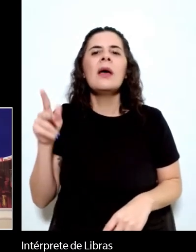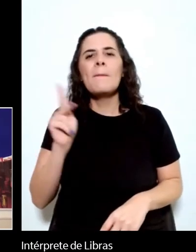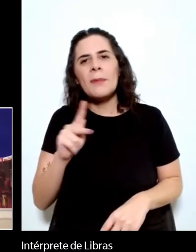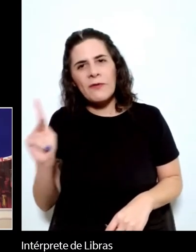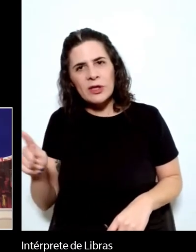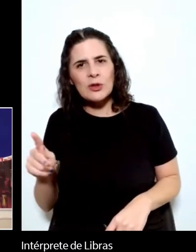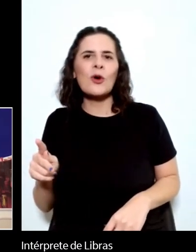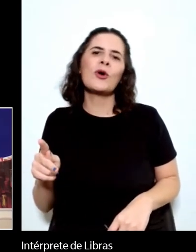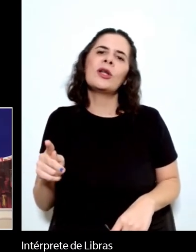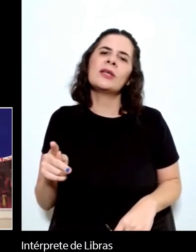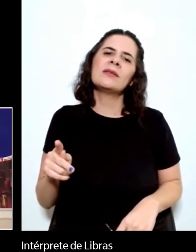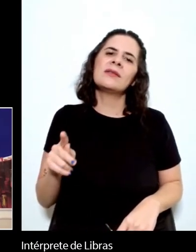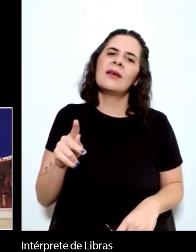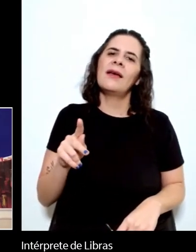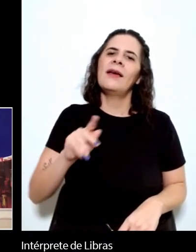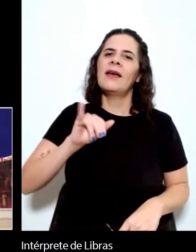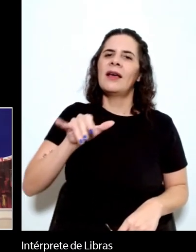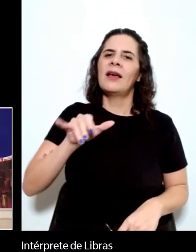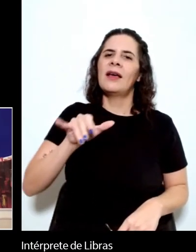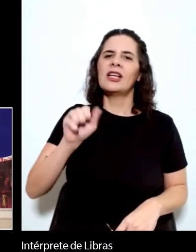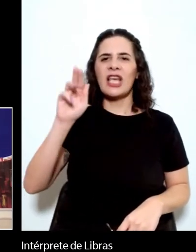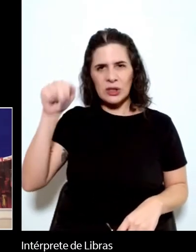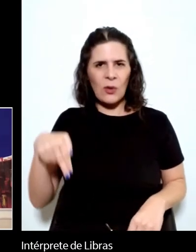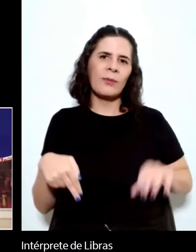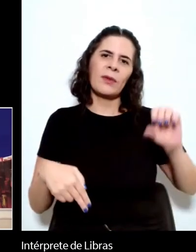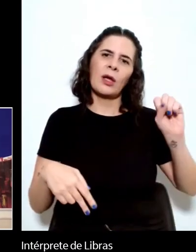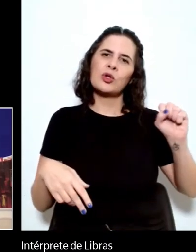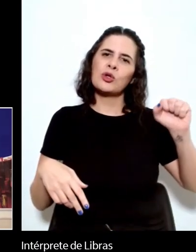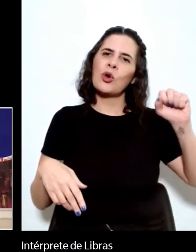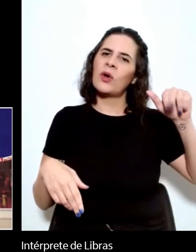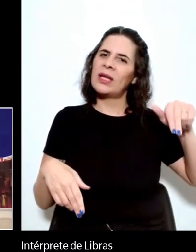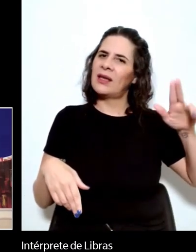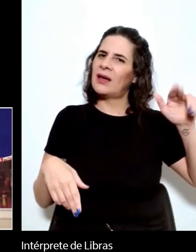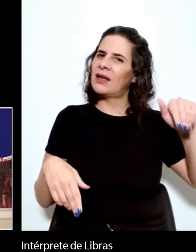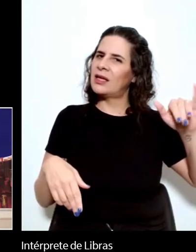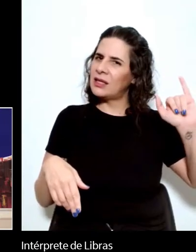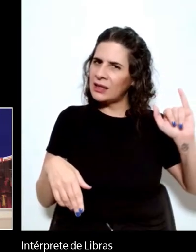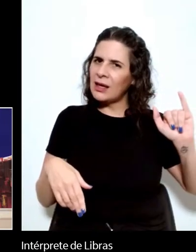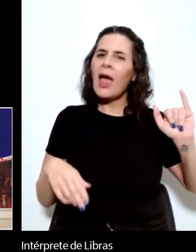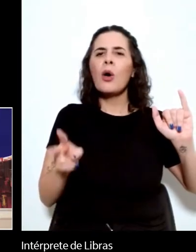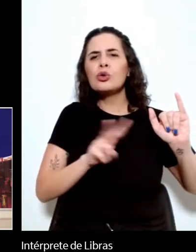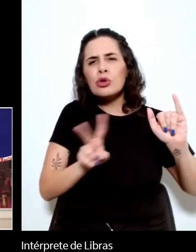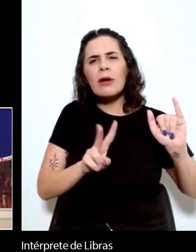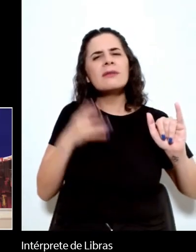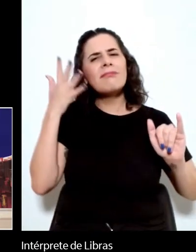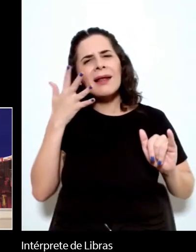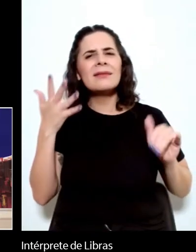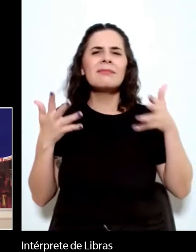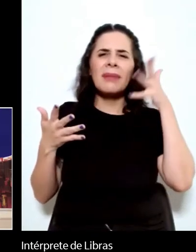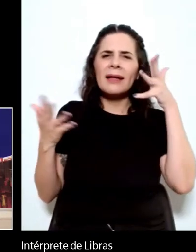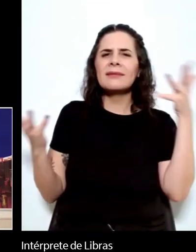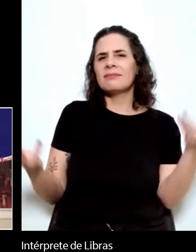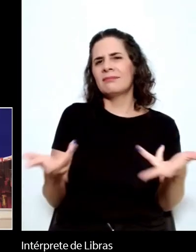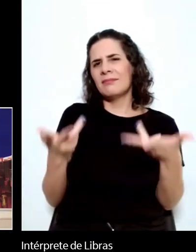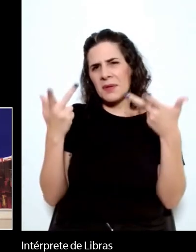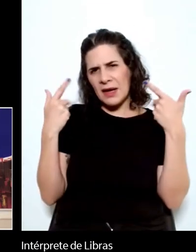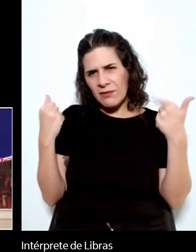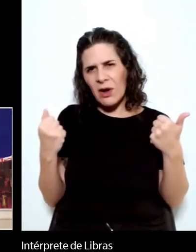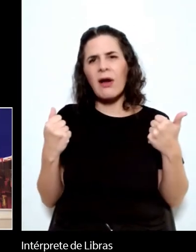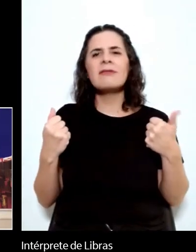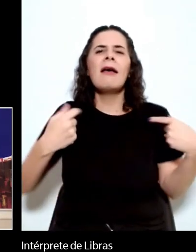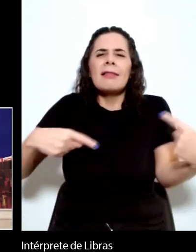a professora Ana Cláudia Suriani por palestras tão interessantes e rendeu um debate muito importante